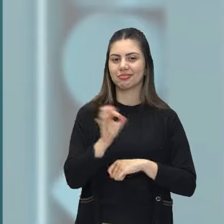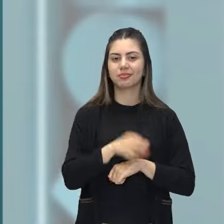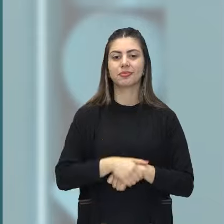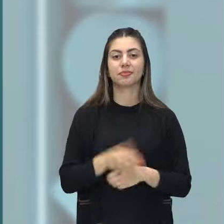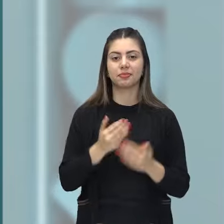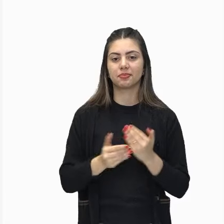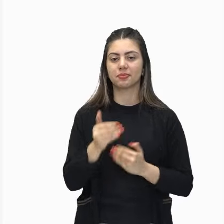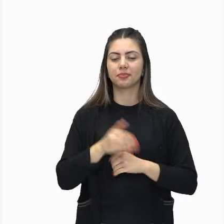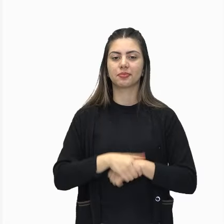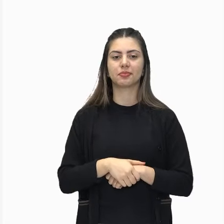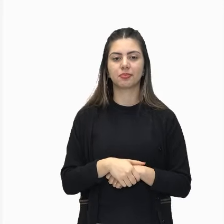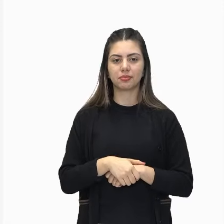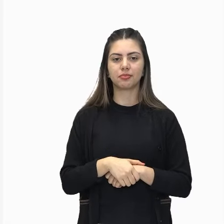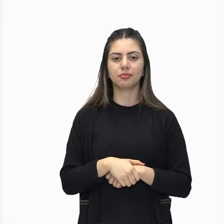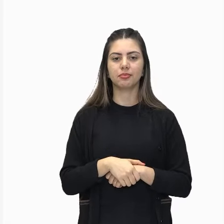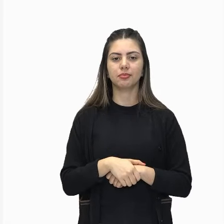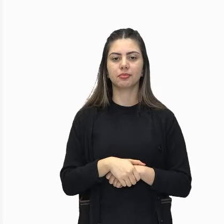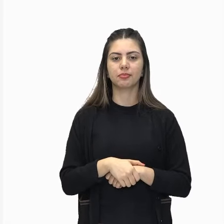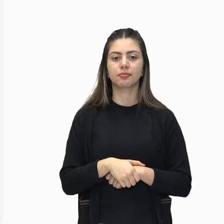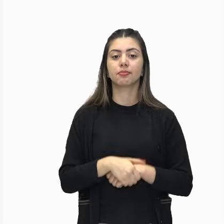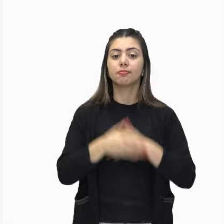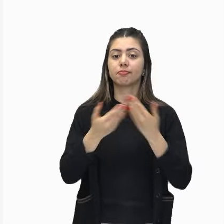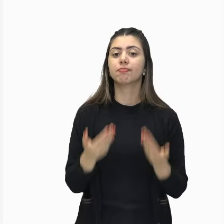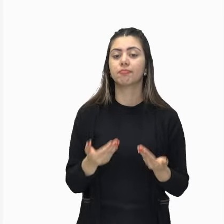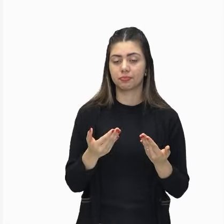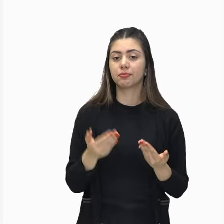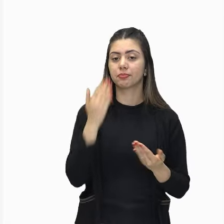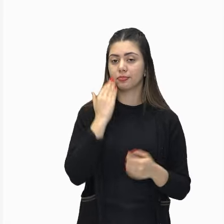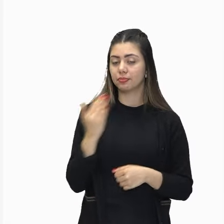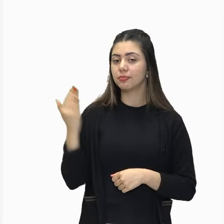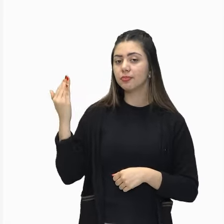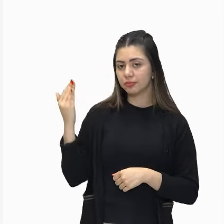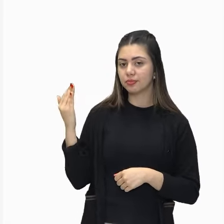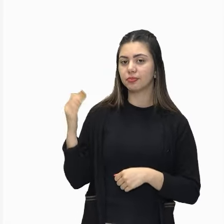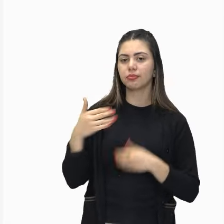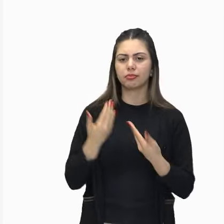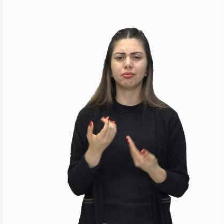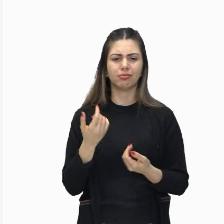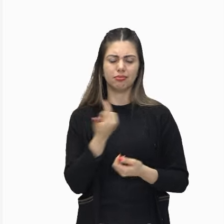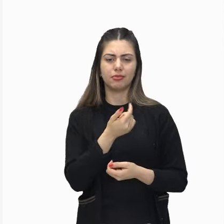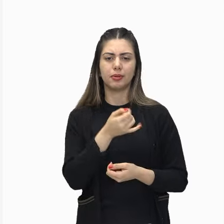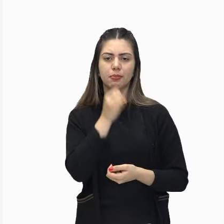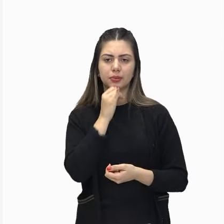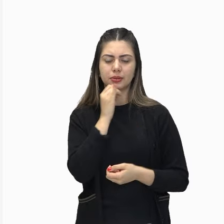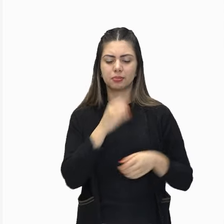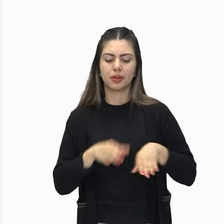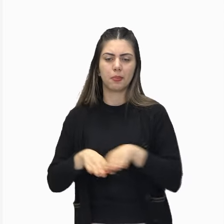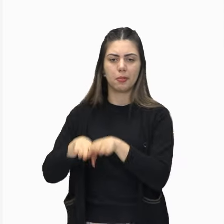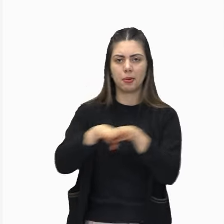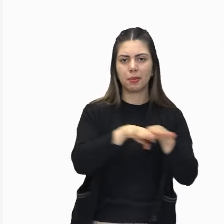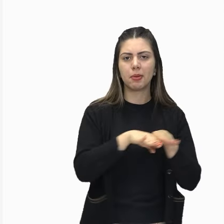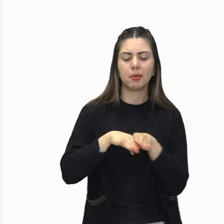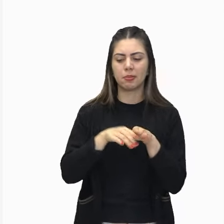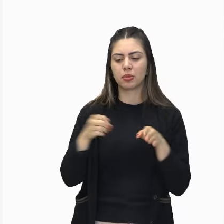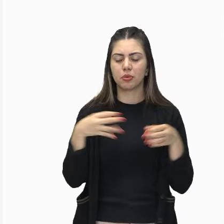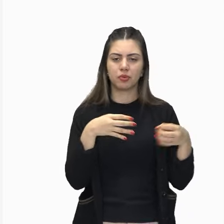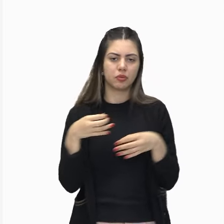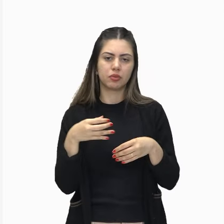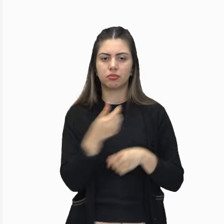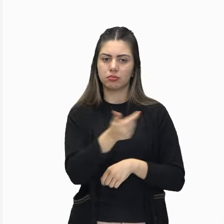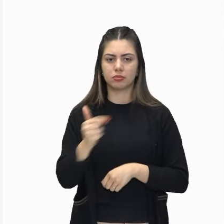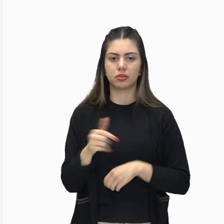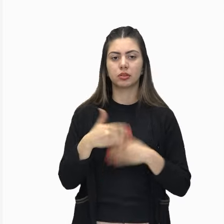Continuando, então, colocando aí, não houve predomínio de uma tendência unificadora. As obras